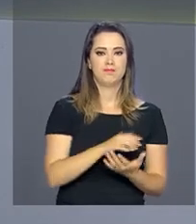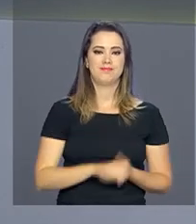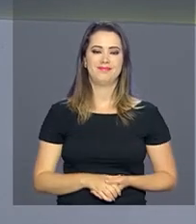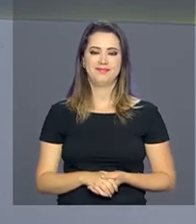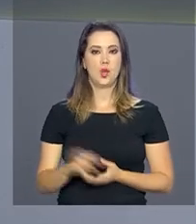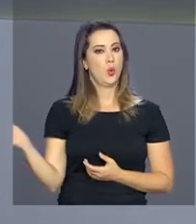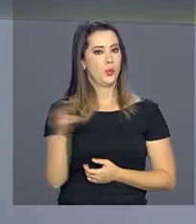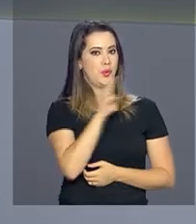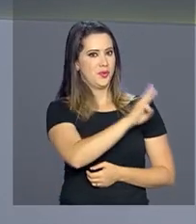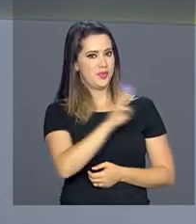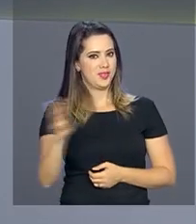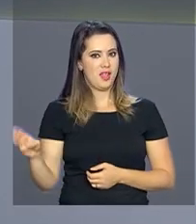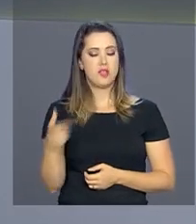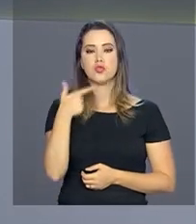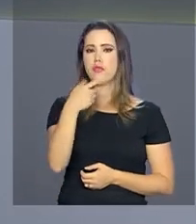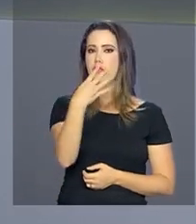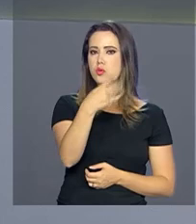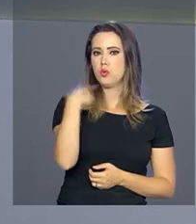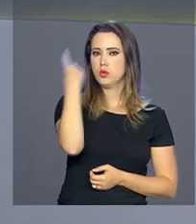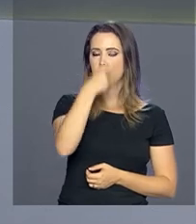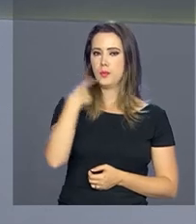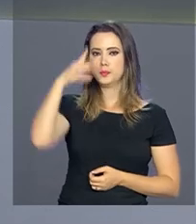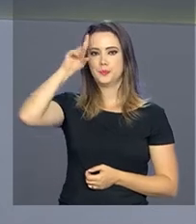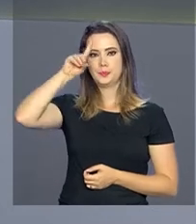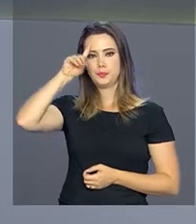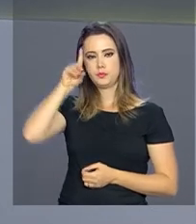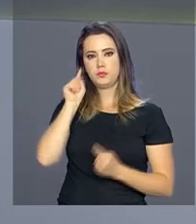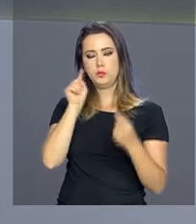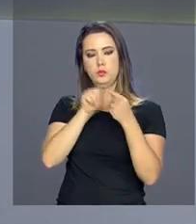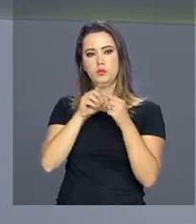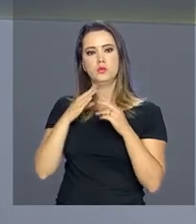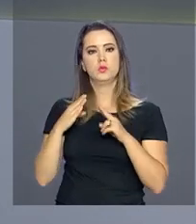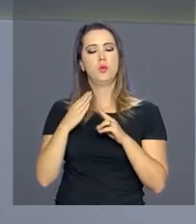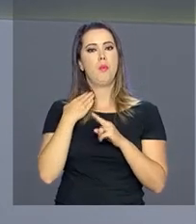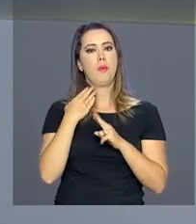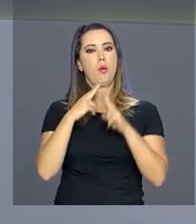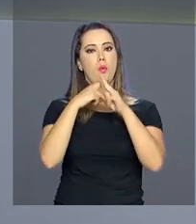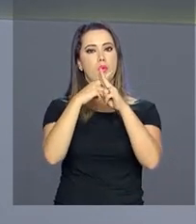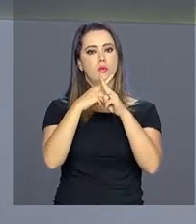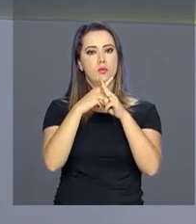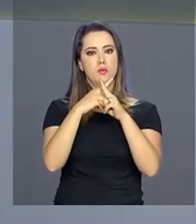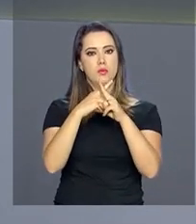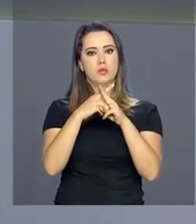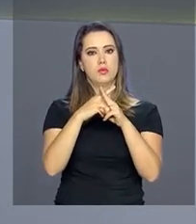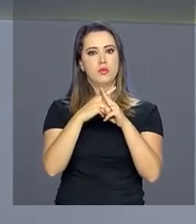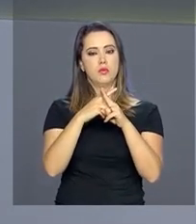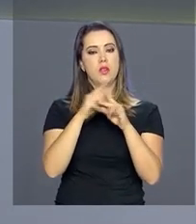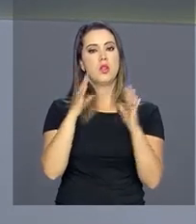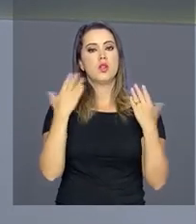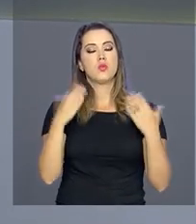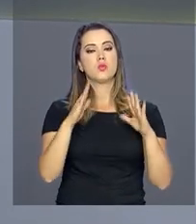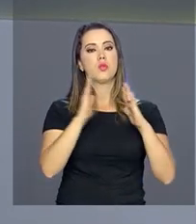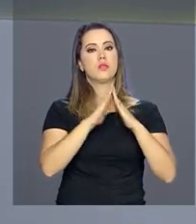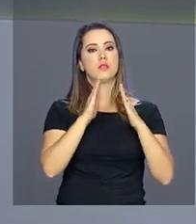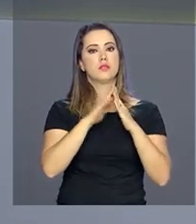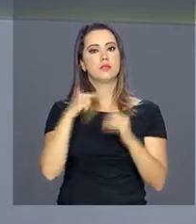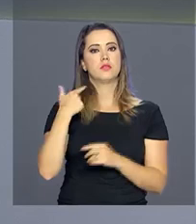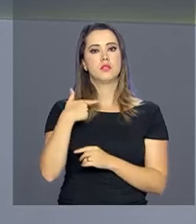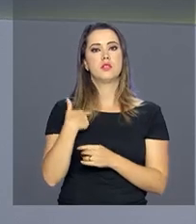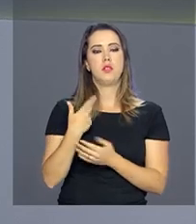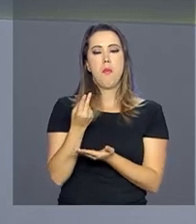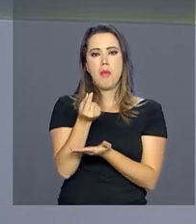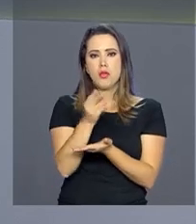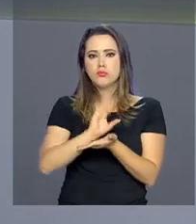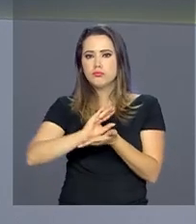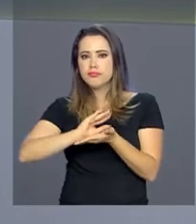nova plataforma vai funcionar 24 horas por dia. De acordo com a Caixa, as Caixas Lotéricas também vão